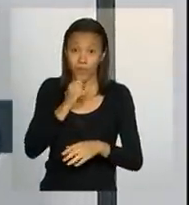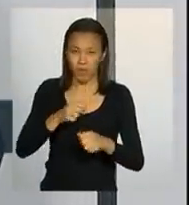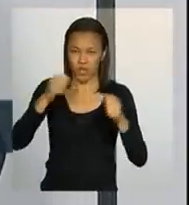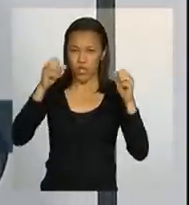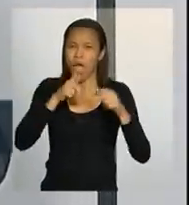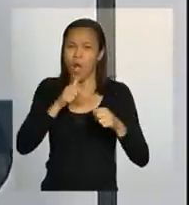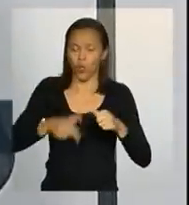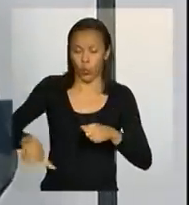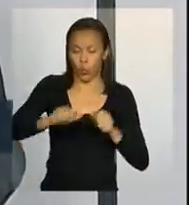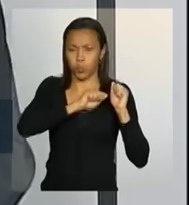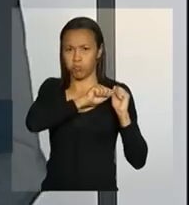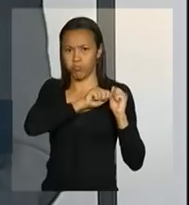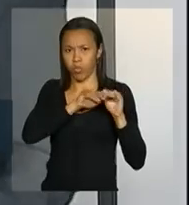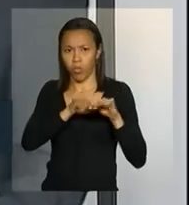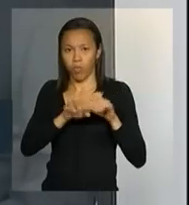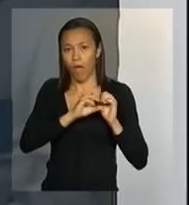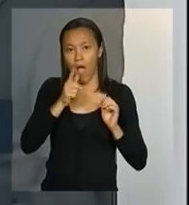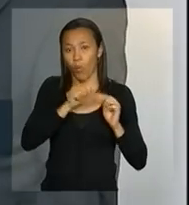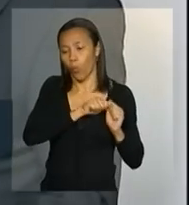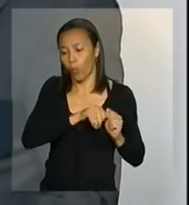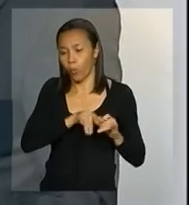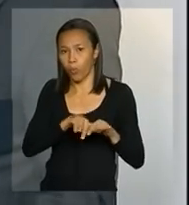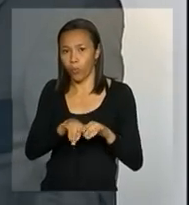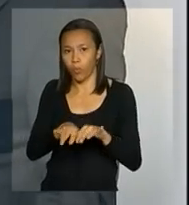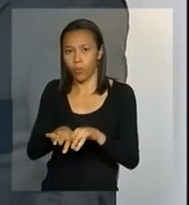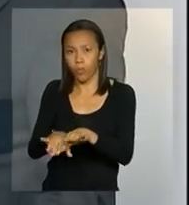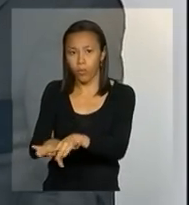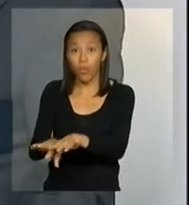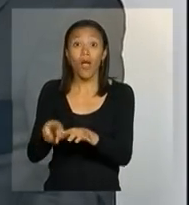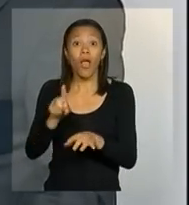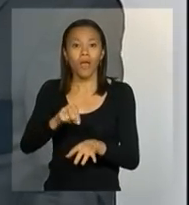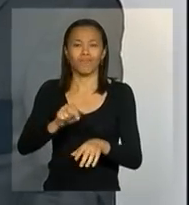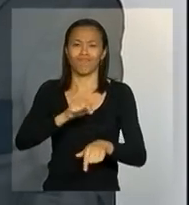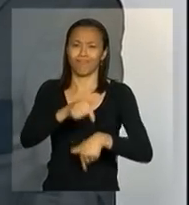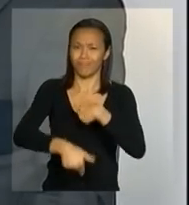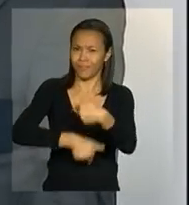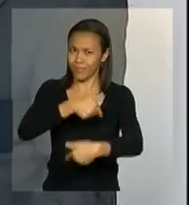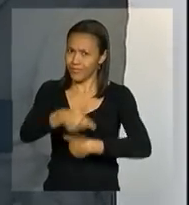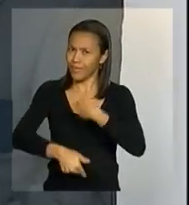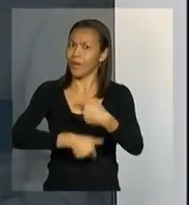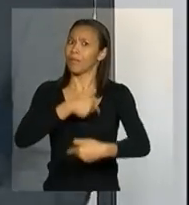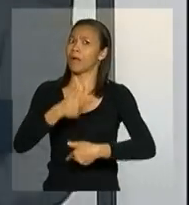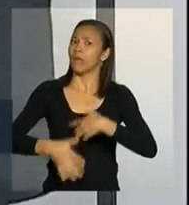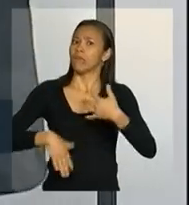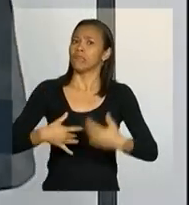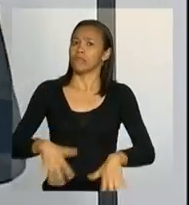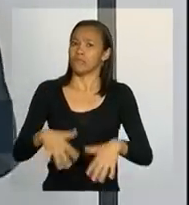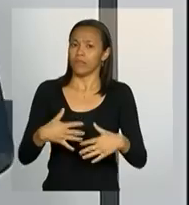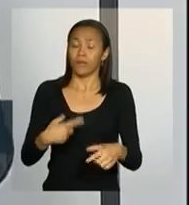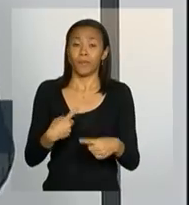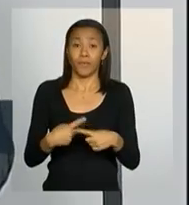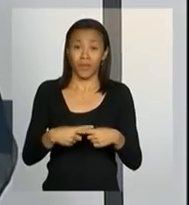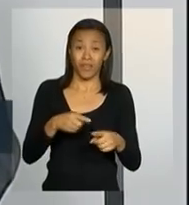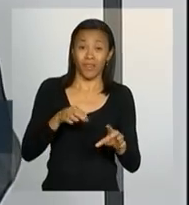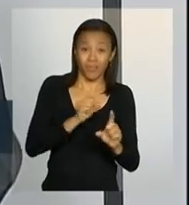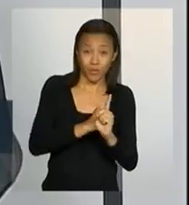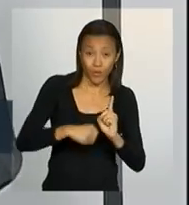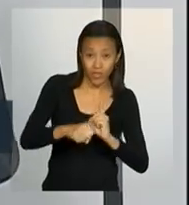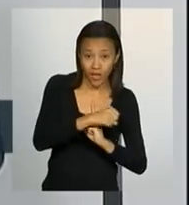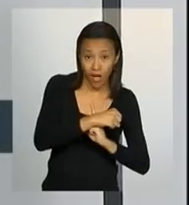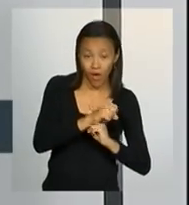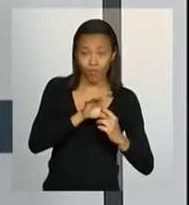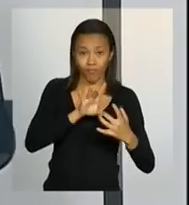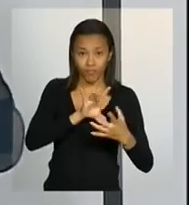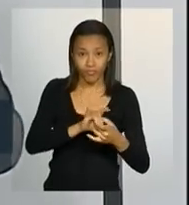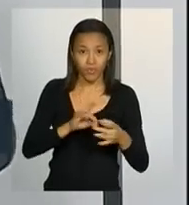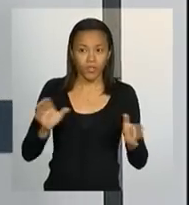ou de encosta, você tem, na verdade, um trabalho muito grande, desde a questão social para